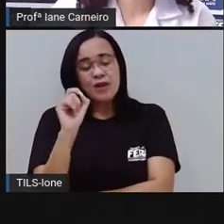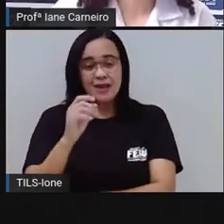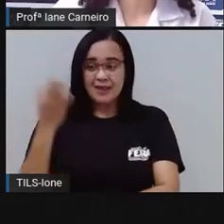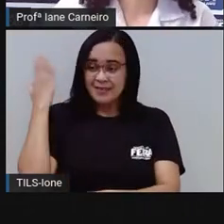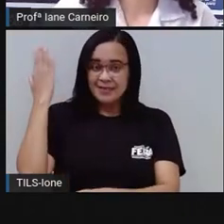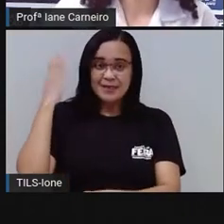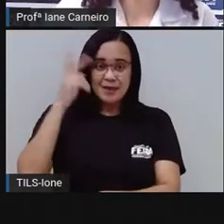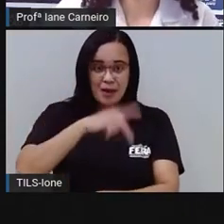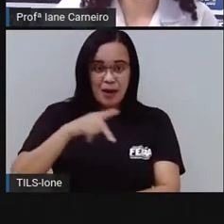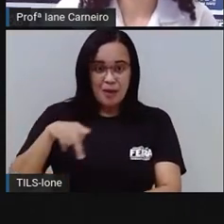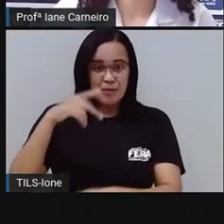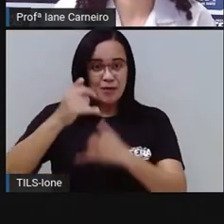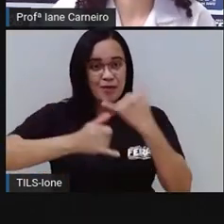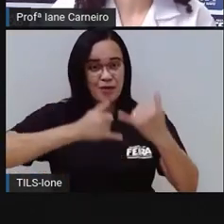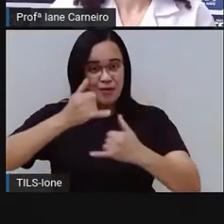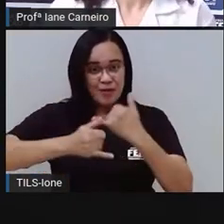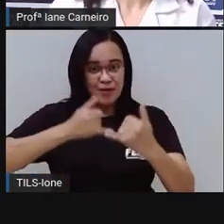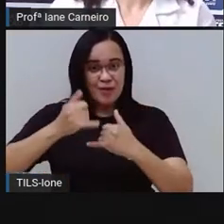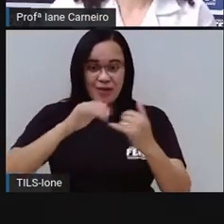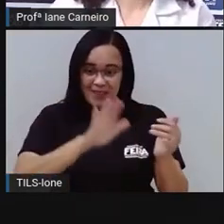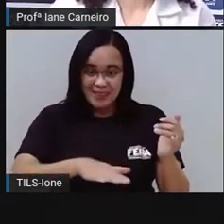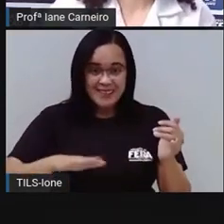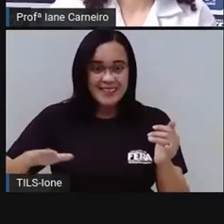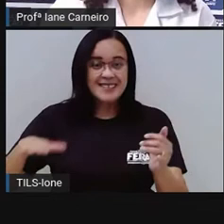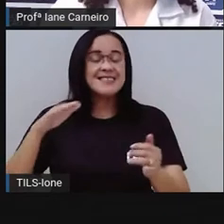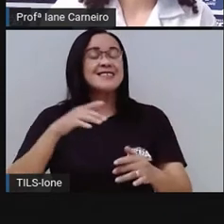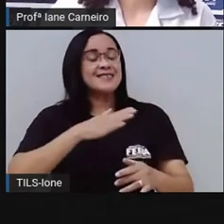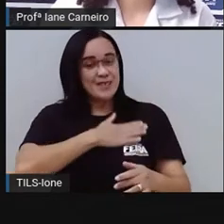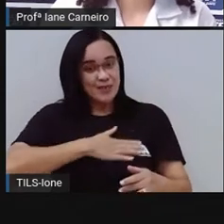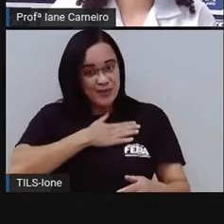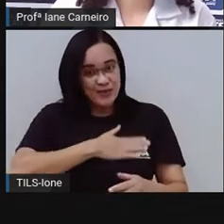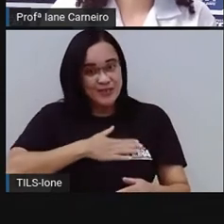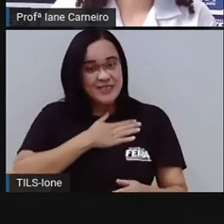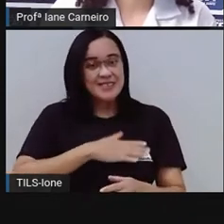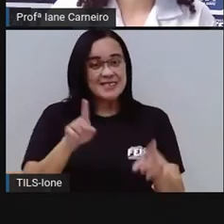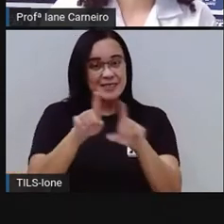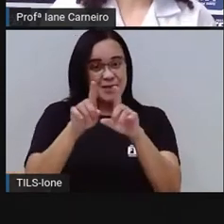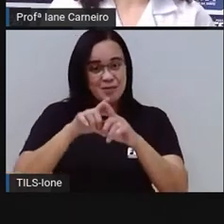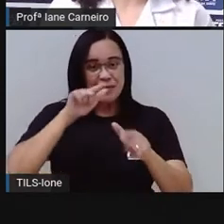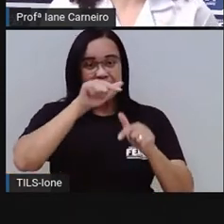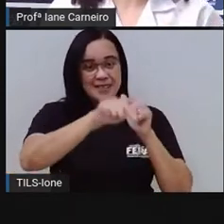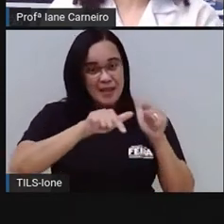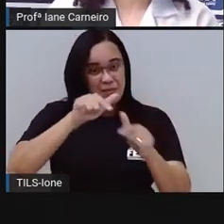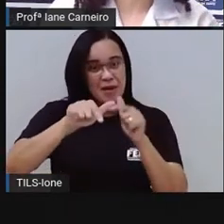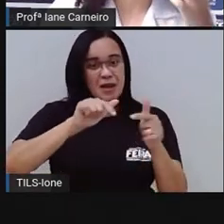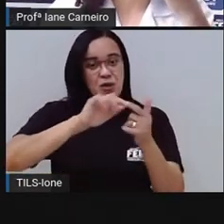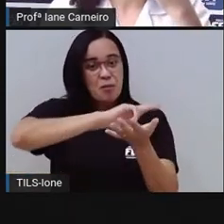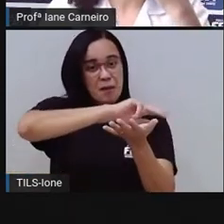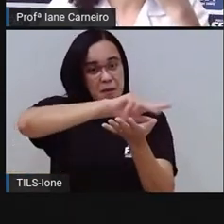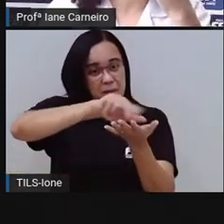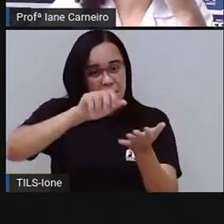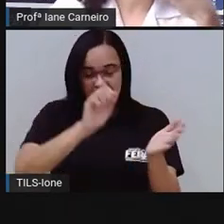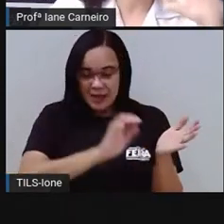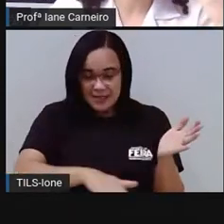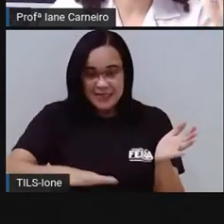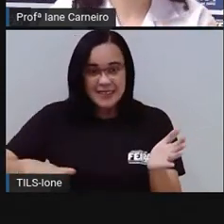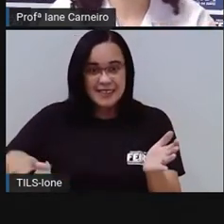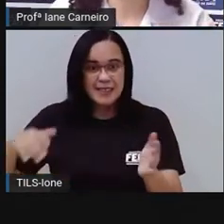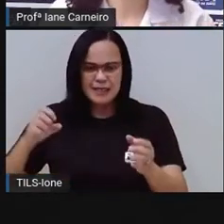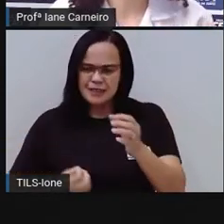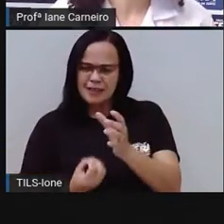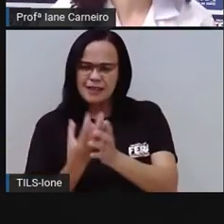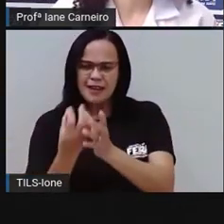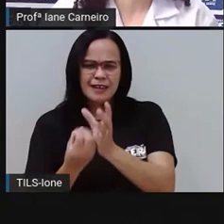muito brincando de adivinhas, né? A Pro também já trabalhou muito na escola para as crianças criarem as adivinhas